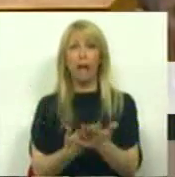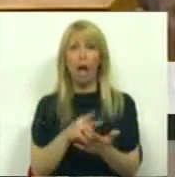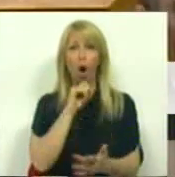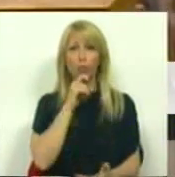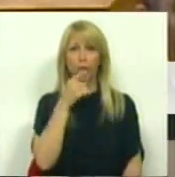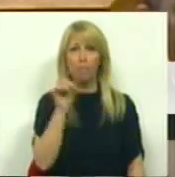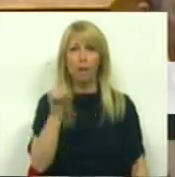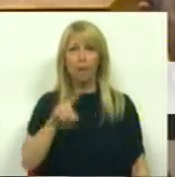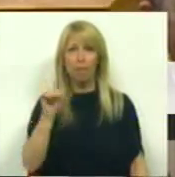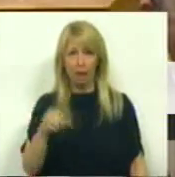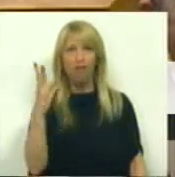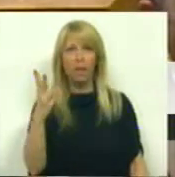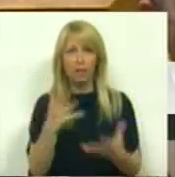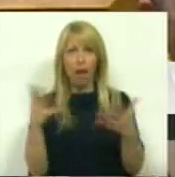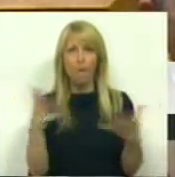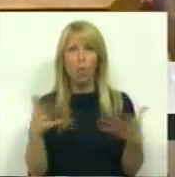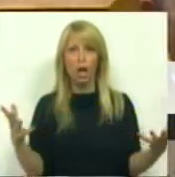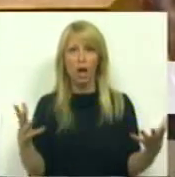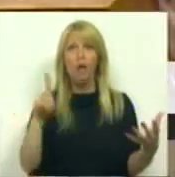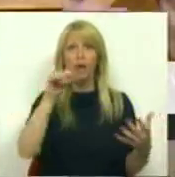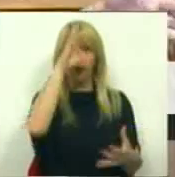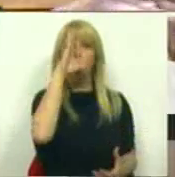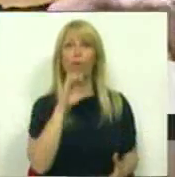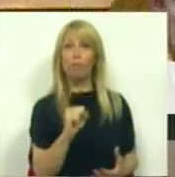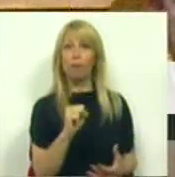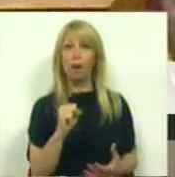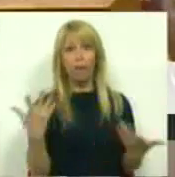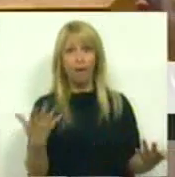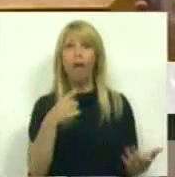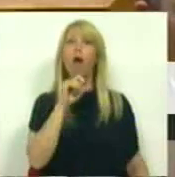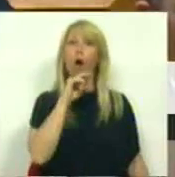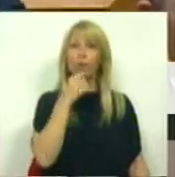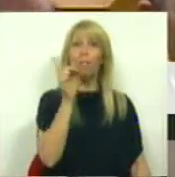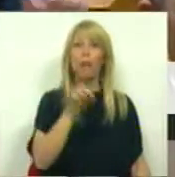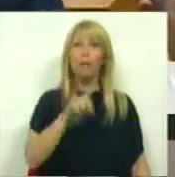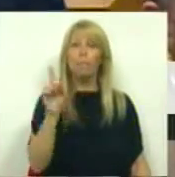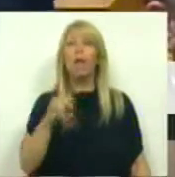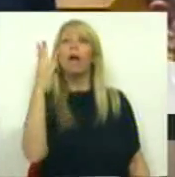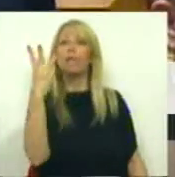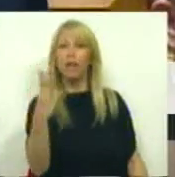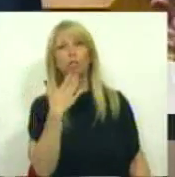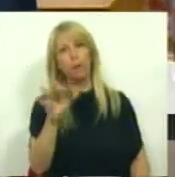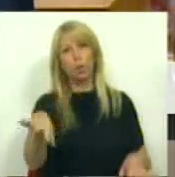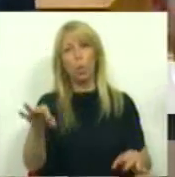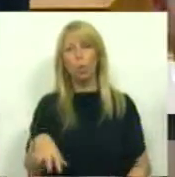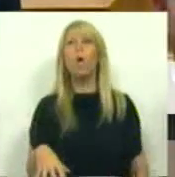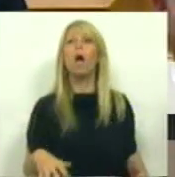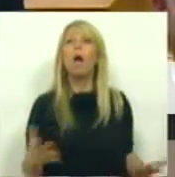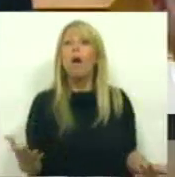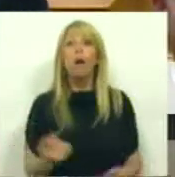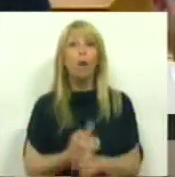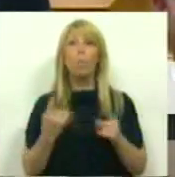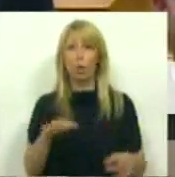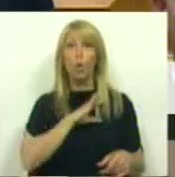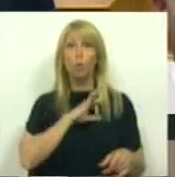oportunidade à maioria e ao Governo. É a terceira oportunidade que os Srs. querem dar à maioria. Que os Srs.